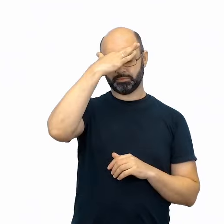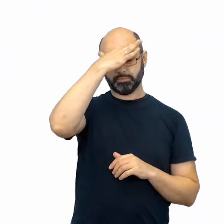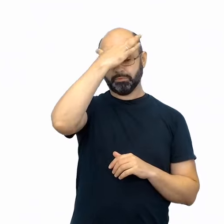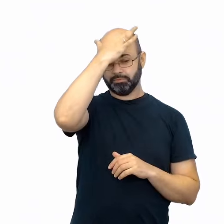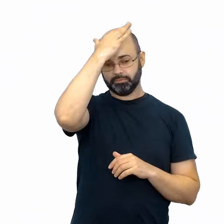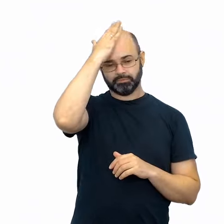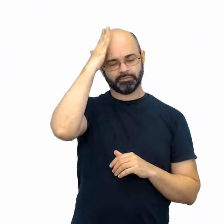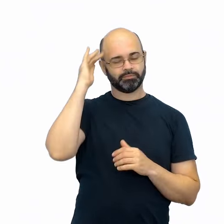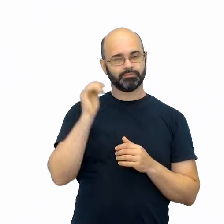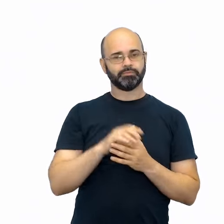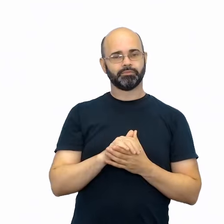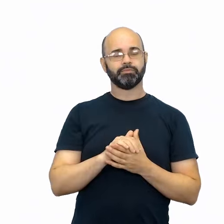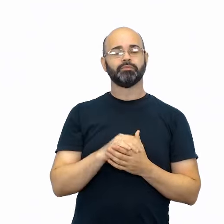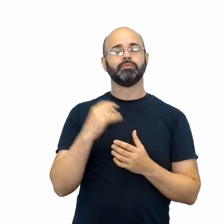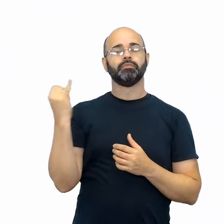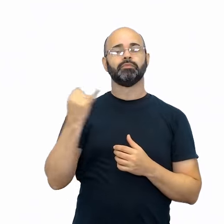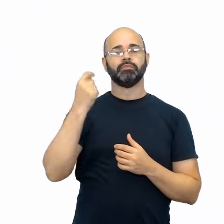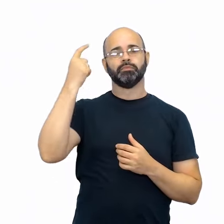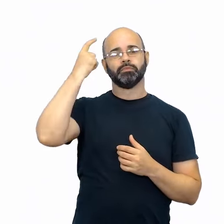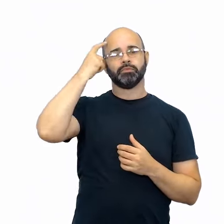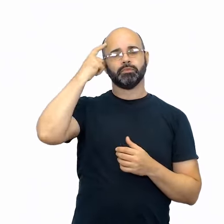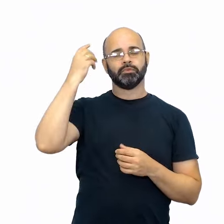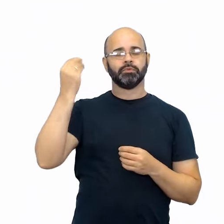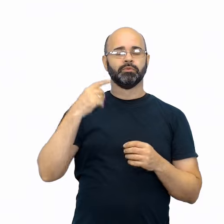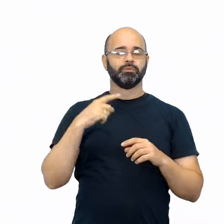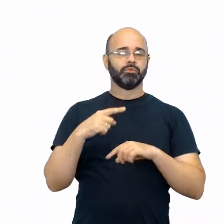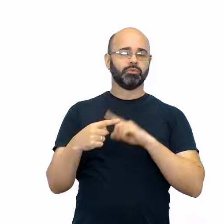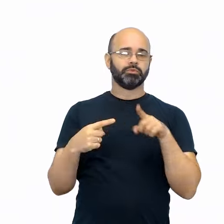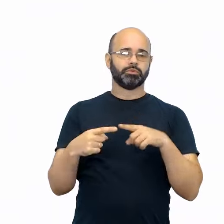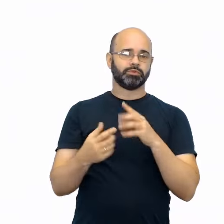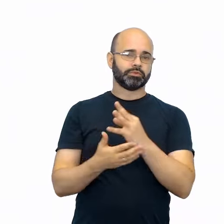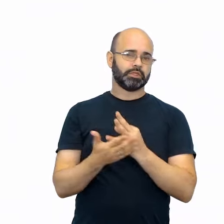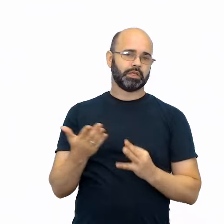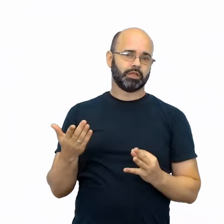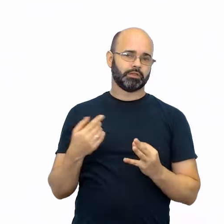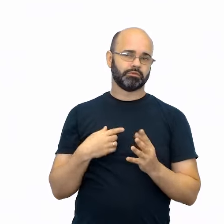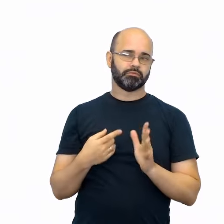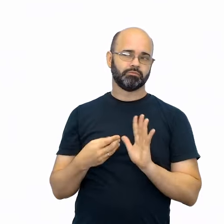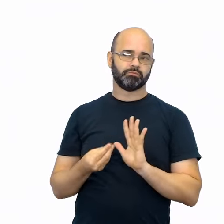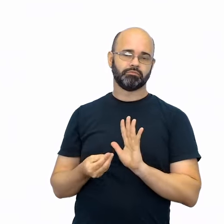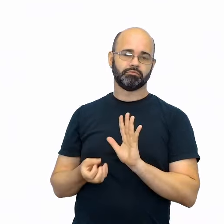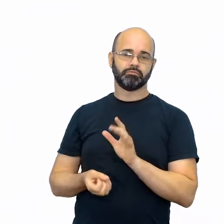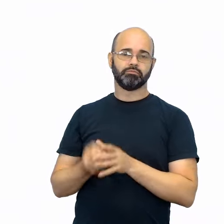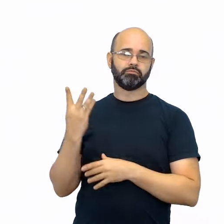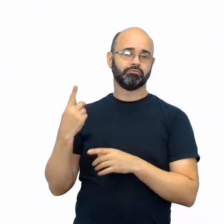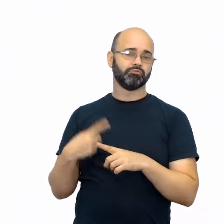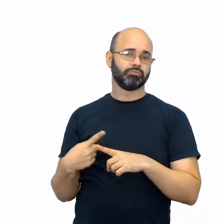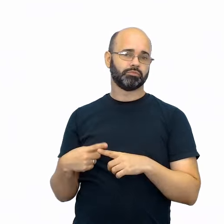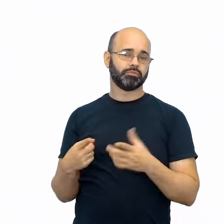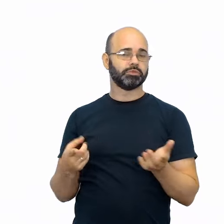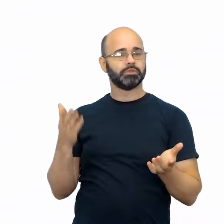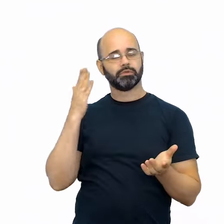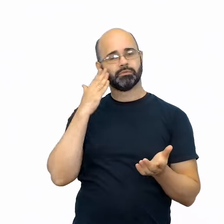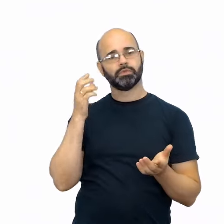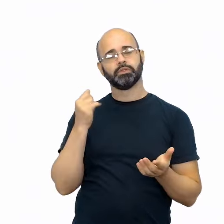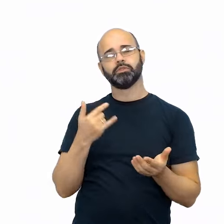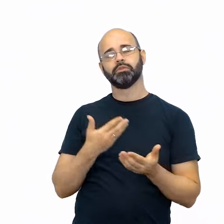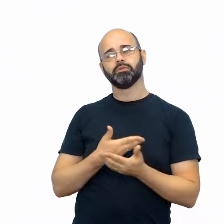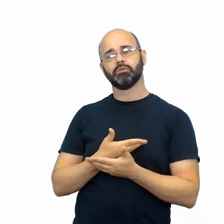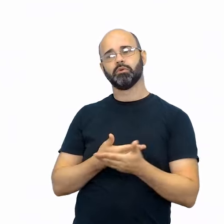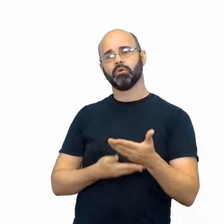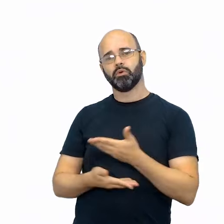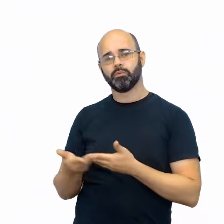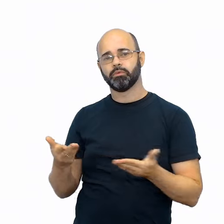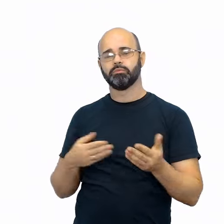propósito comunicativo do texto produzido, ou seja, que saber se deseja compartilhar com o